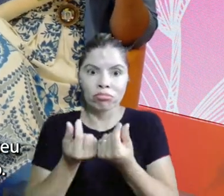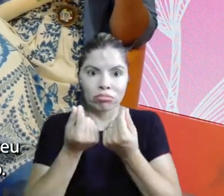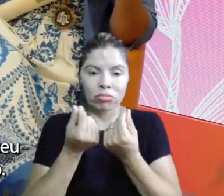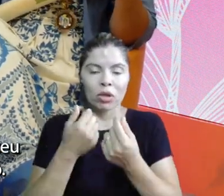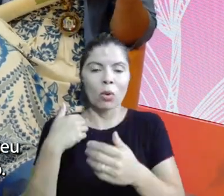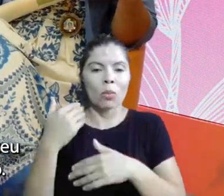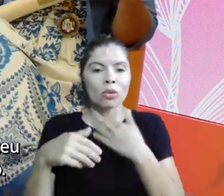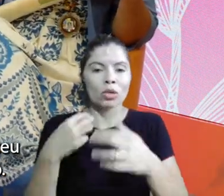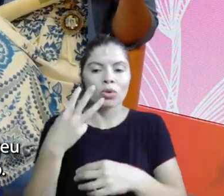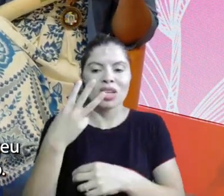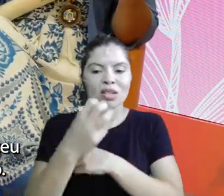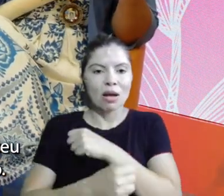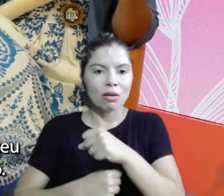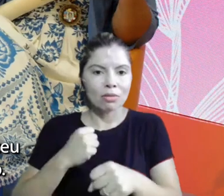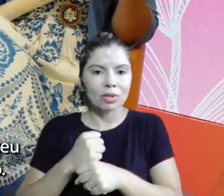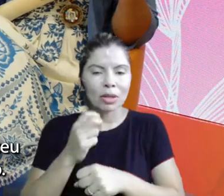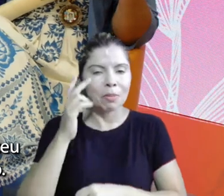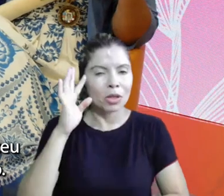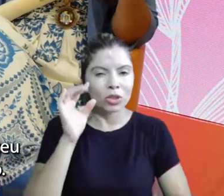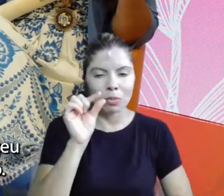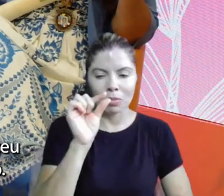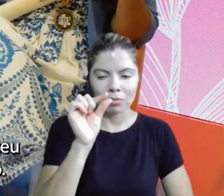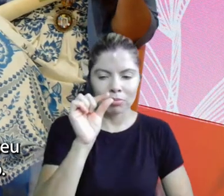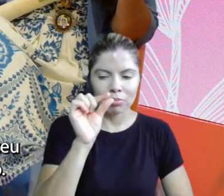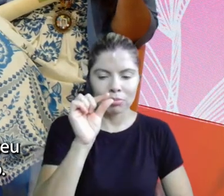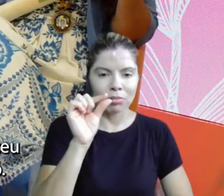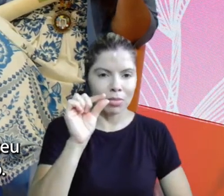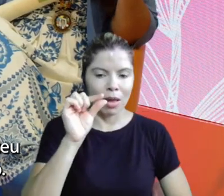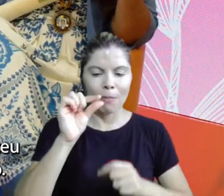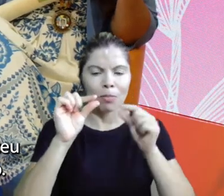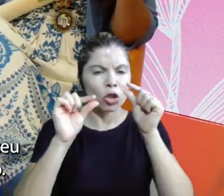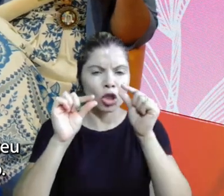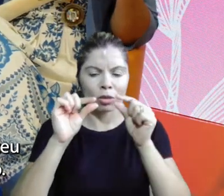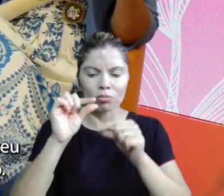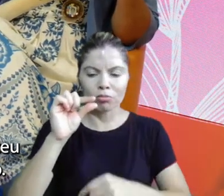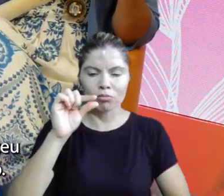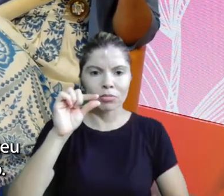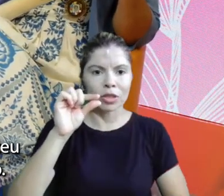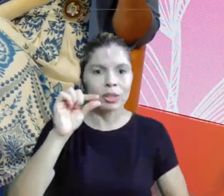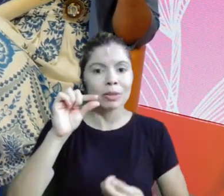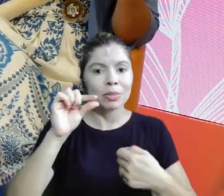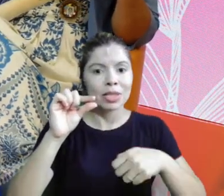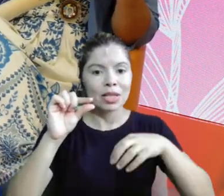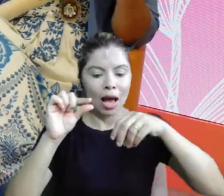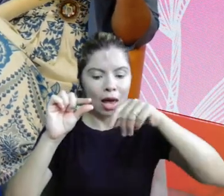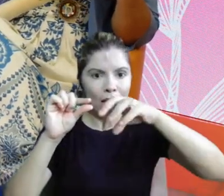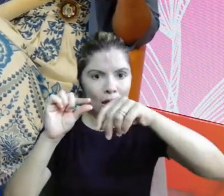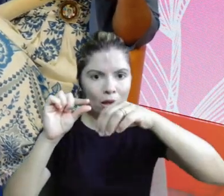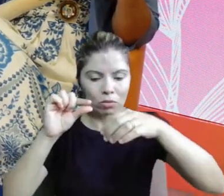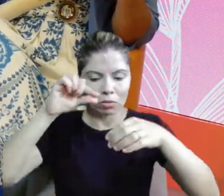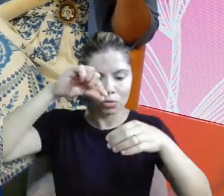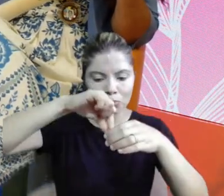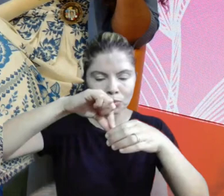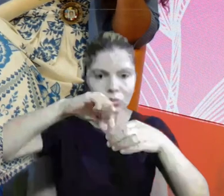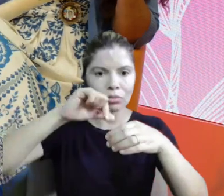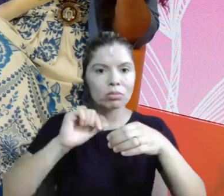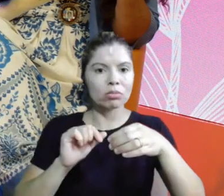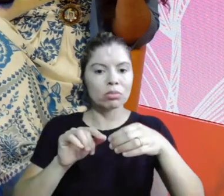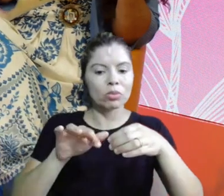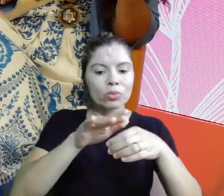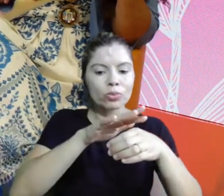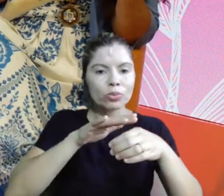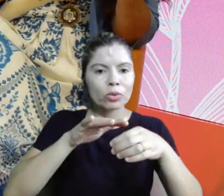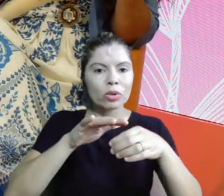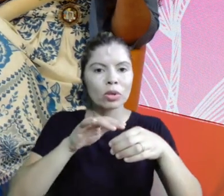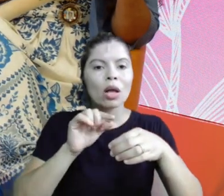teve esse processo de três anos, imagina uma sementinha desse tamanhinho, Aninha, e aí você tem que pôr na areia e aquilo cria uma